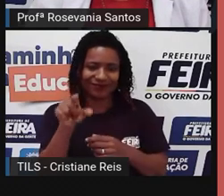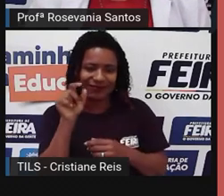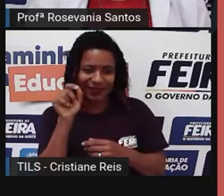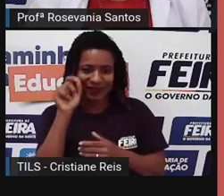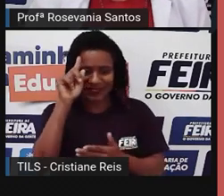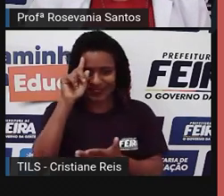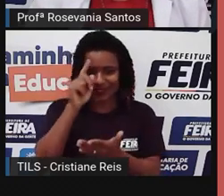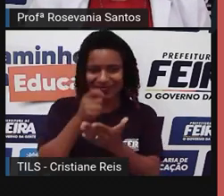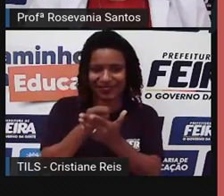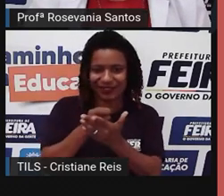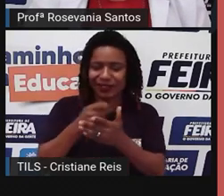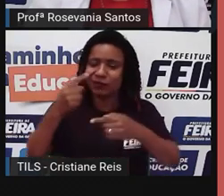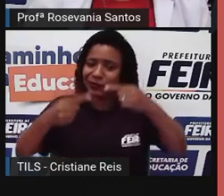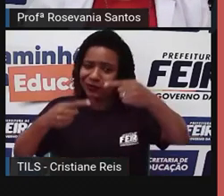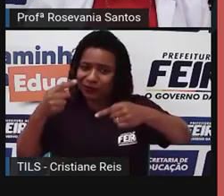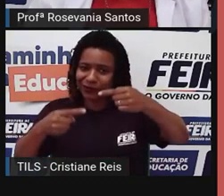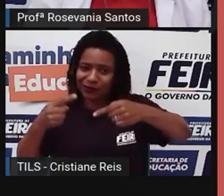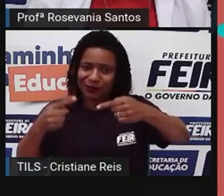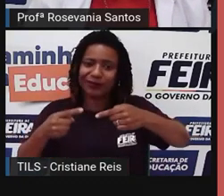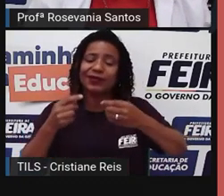concorrência, é saudável, né?